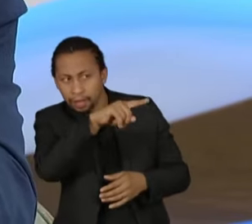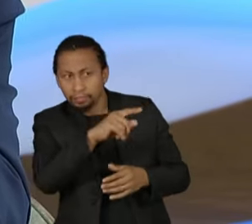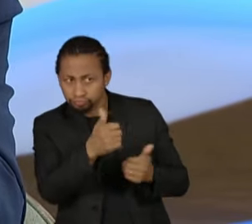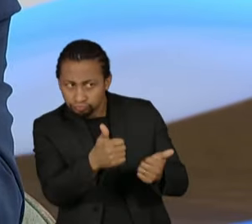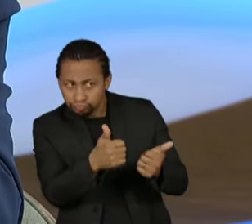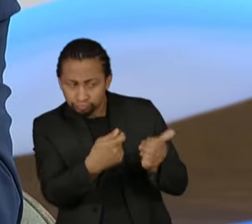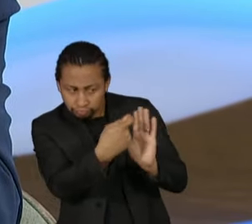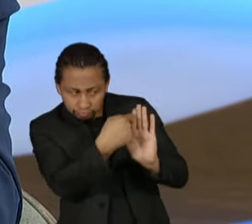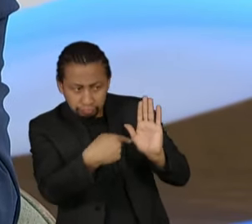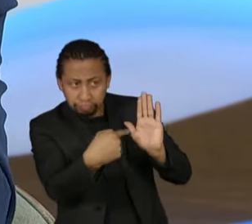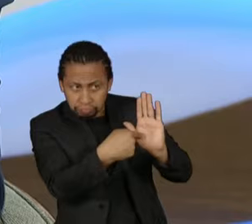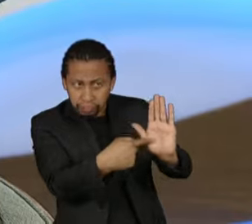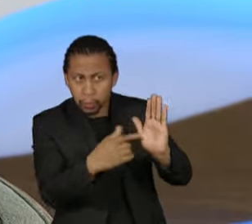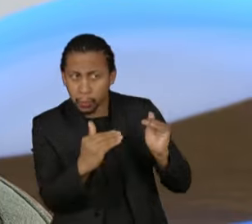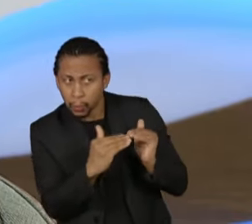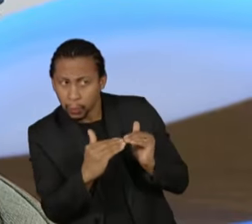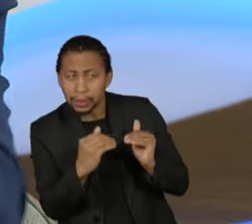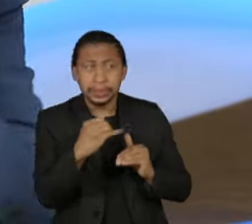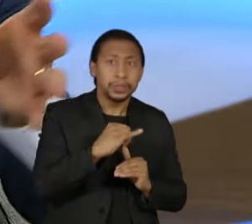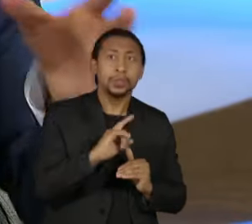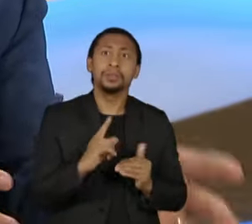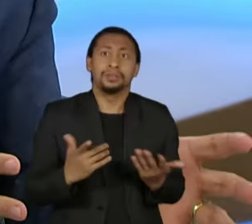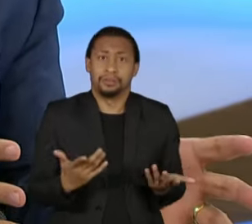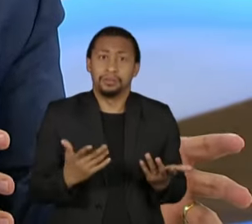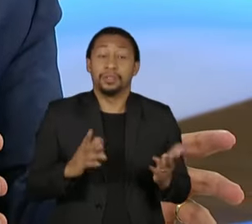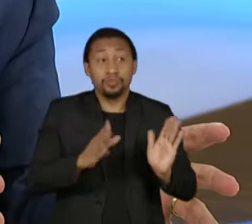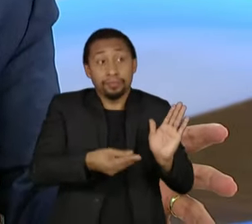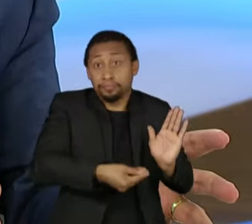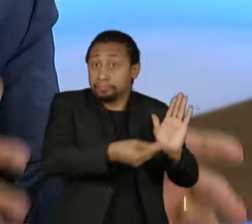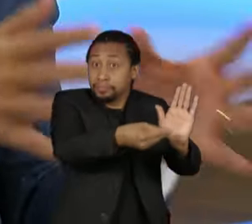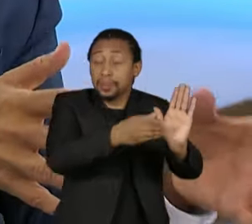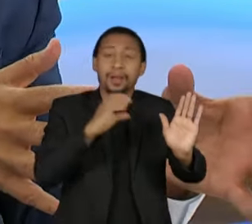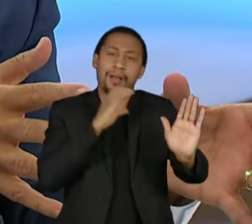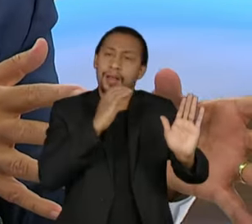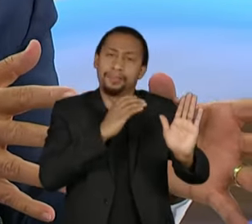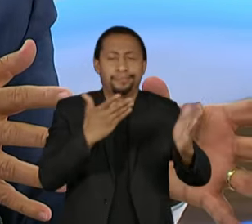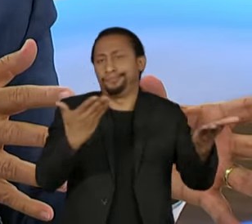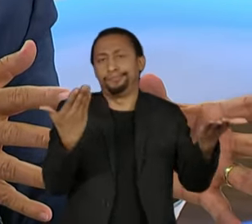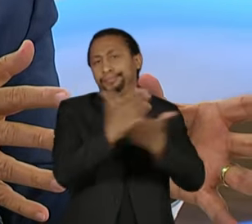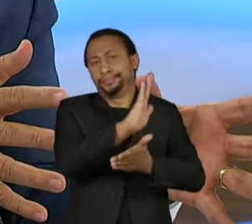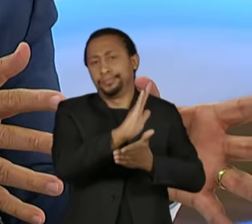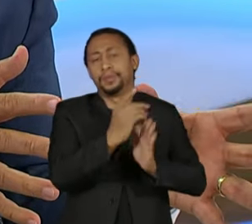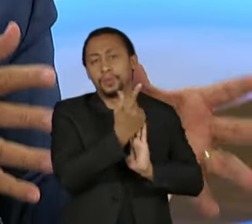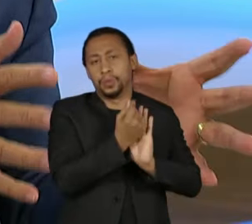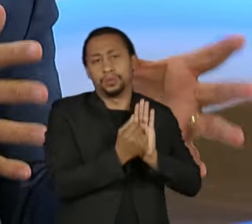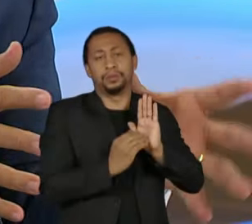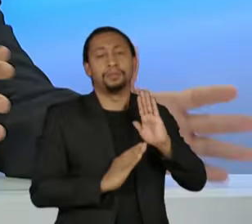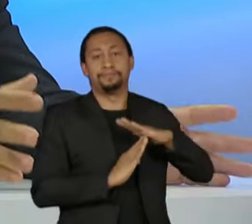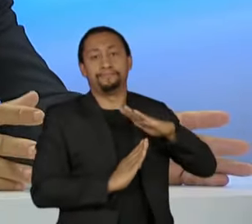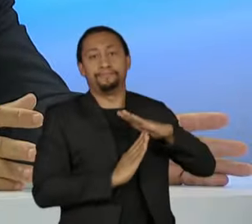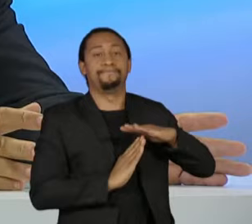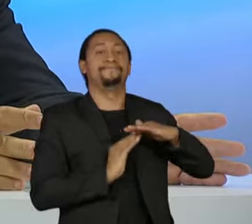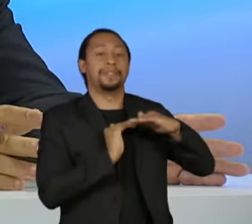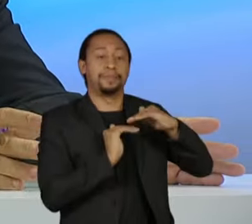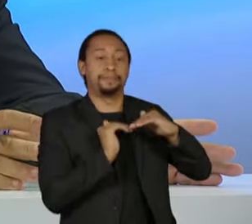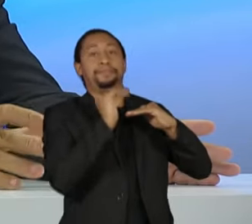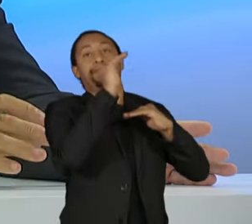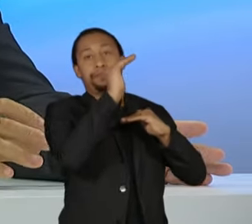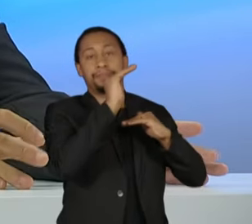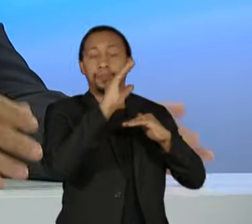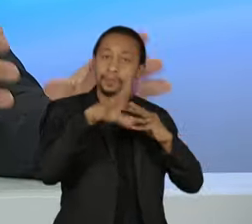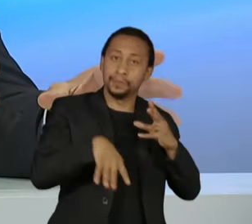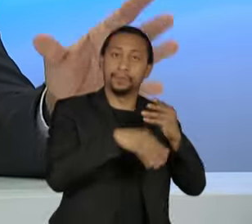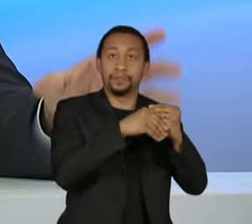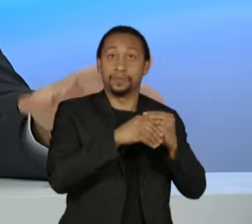que são necessários é que se tenha a liberação do teto, que se tenha a aprovação da